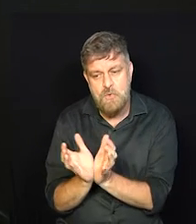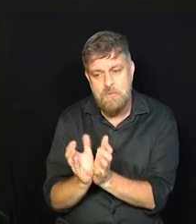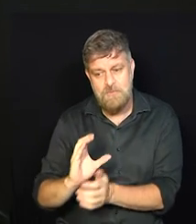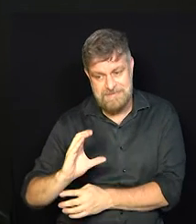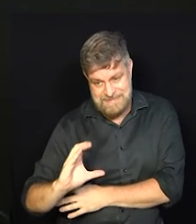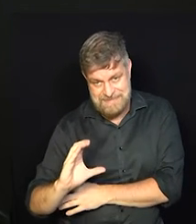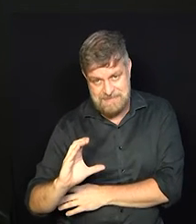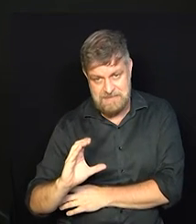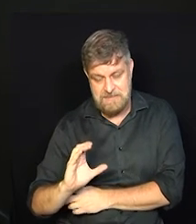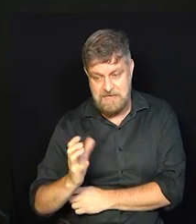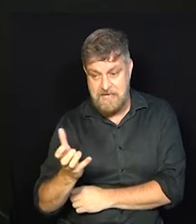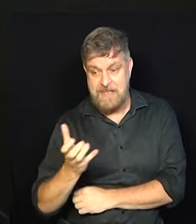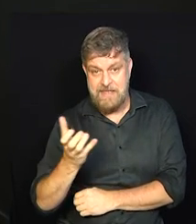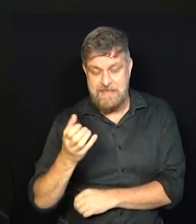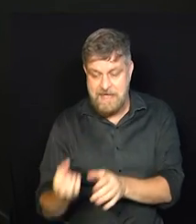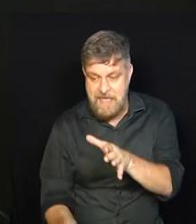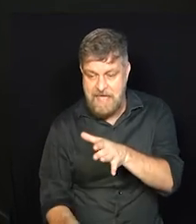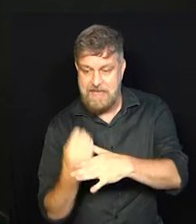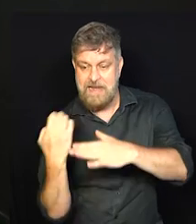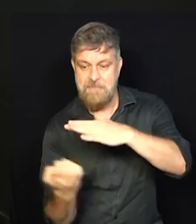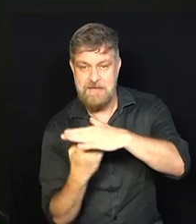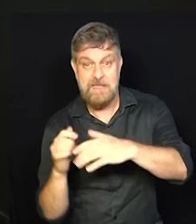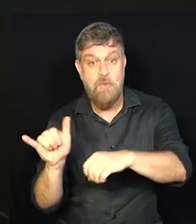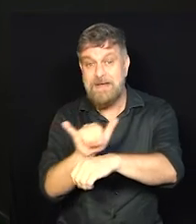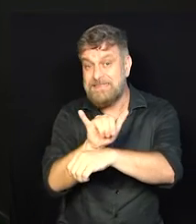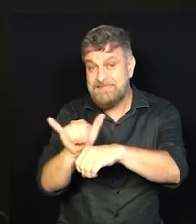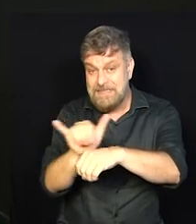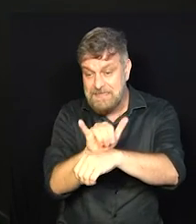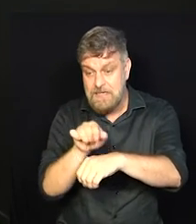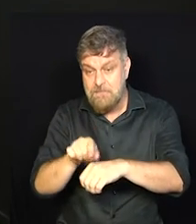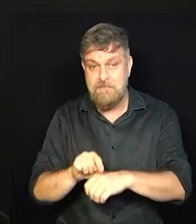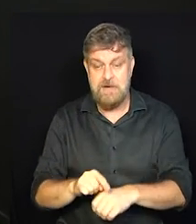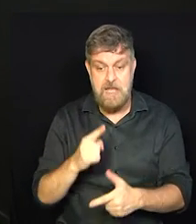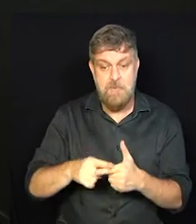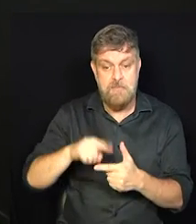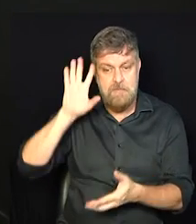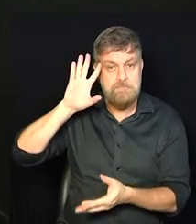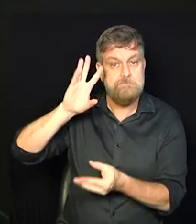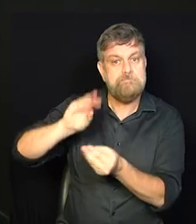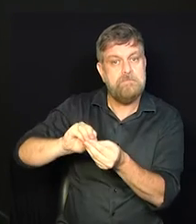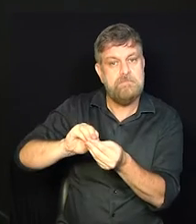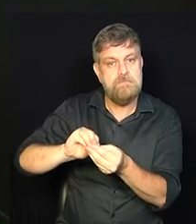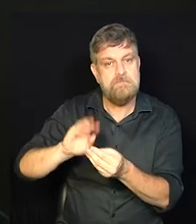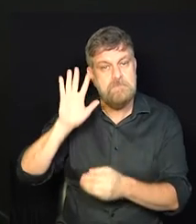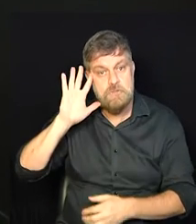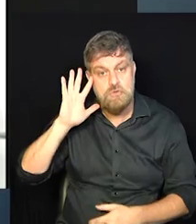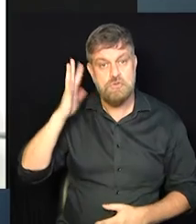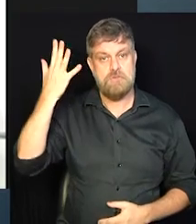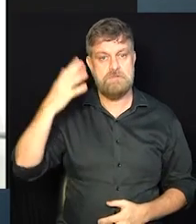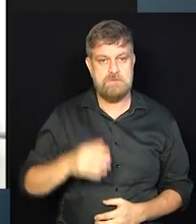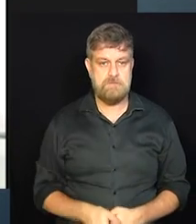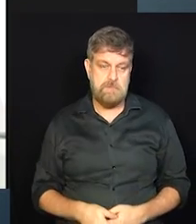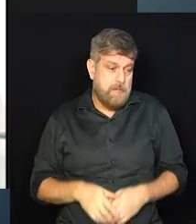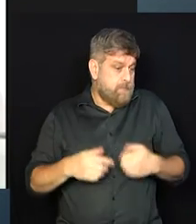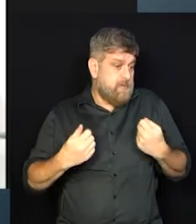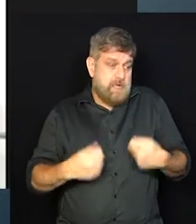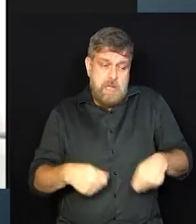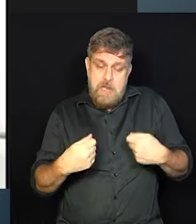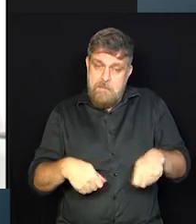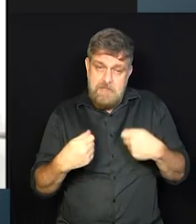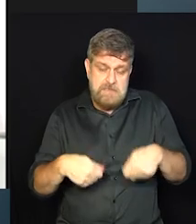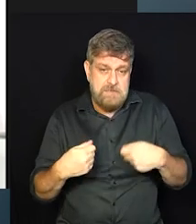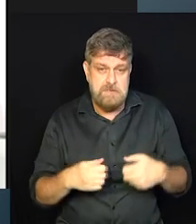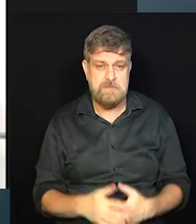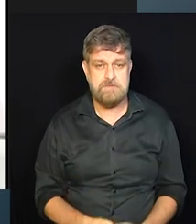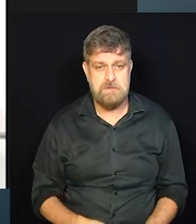o empreendedorismo como não alternativa, mas como uma solução profissional. Necessidade mesmo, né?